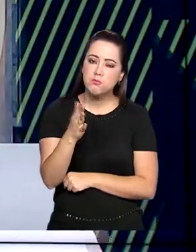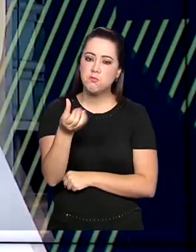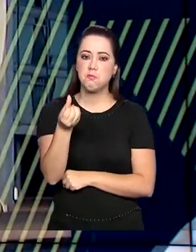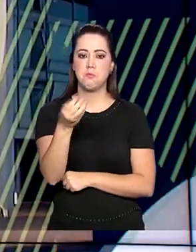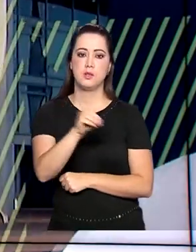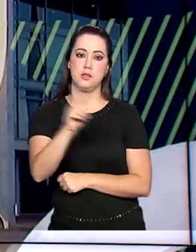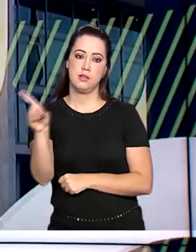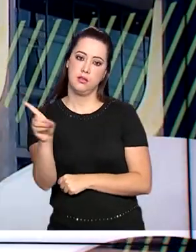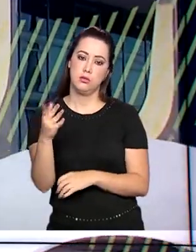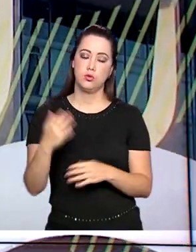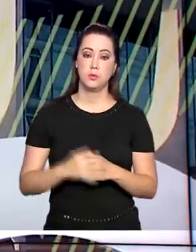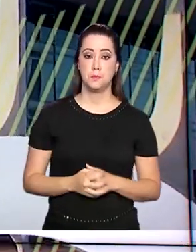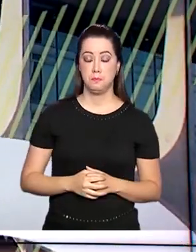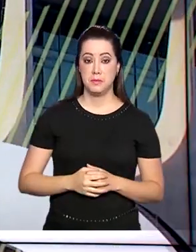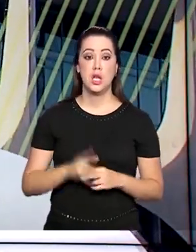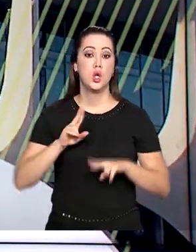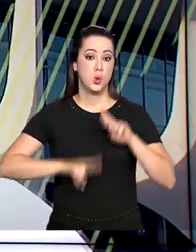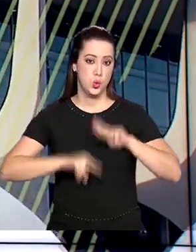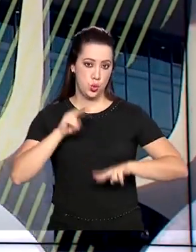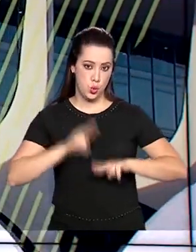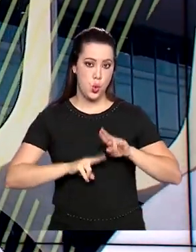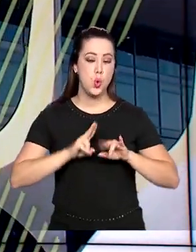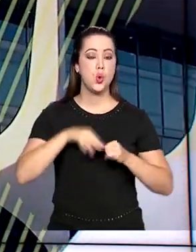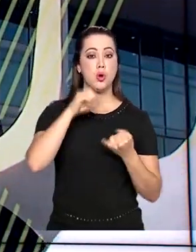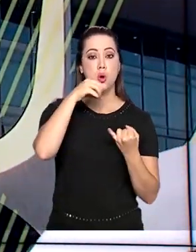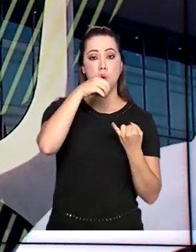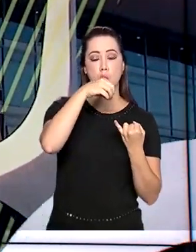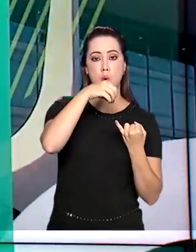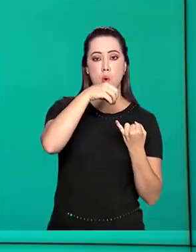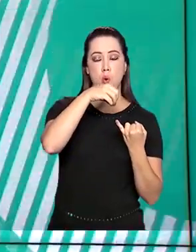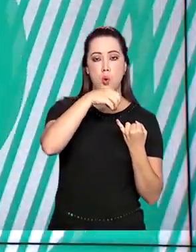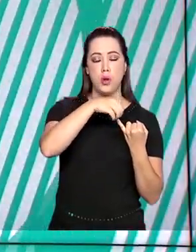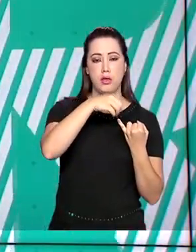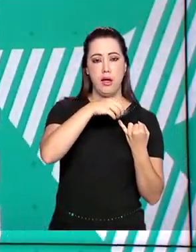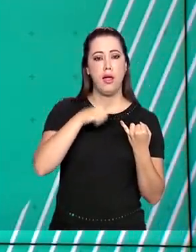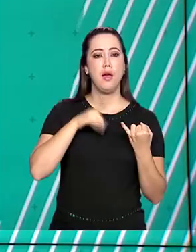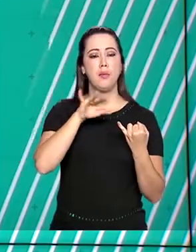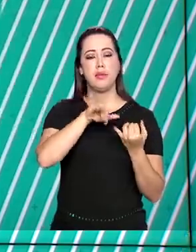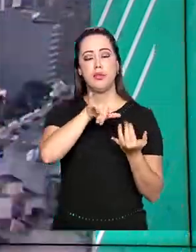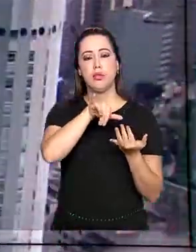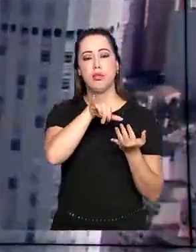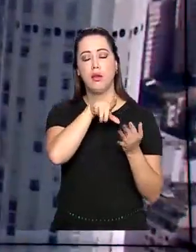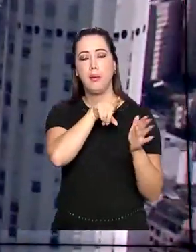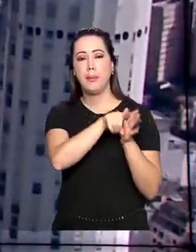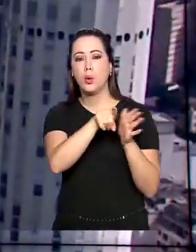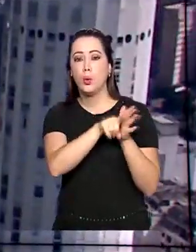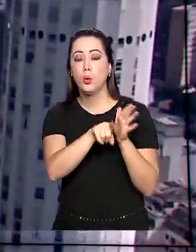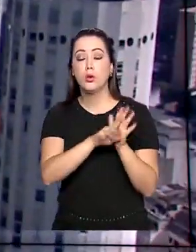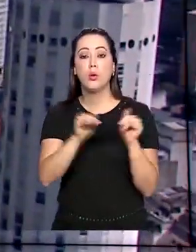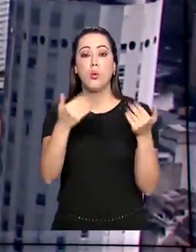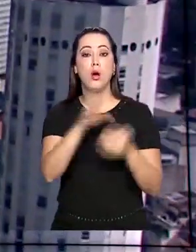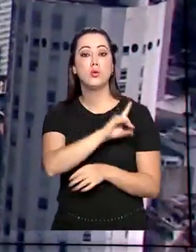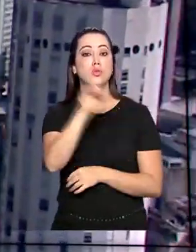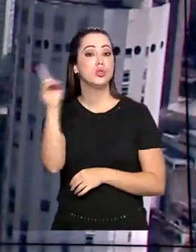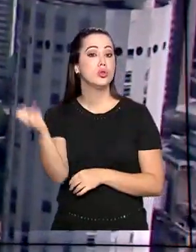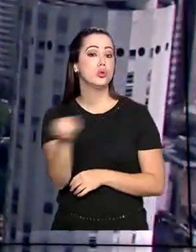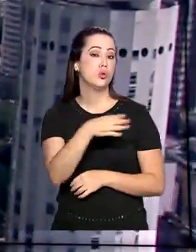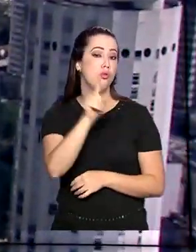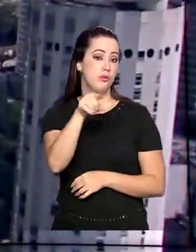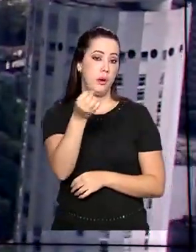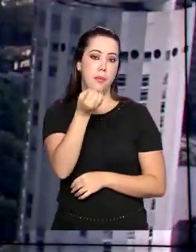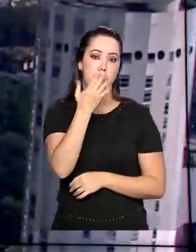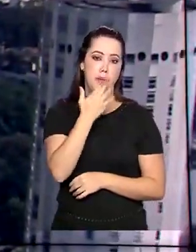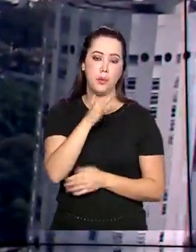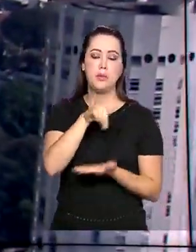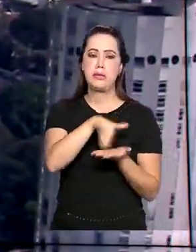Em junho, o Inep vai promover uma enquete com os inscritos do Enem sobre as novas datas. As inscrições para o exame seguem abertas até a